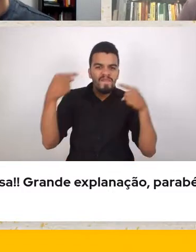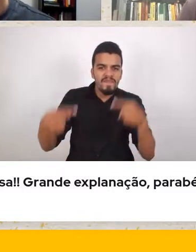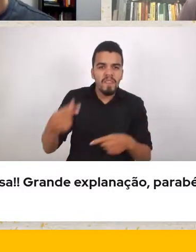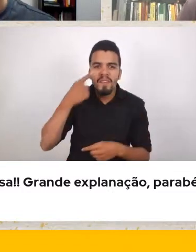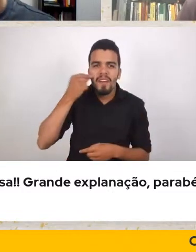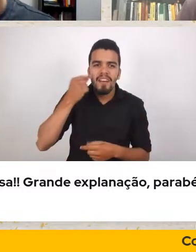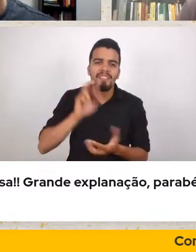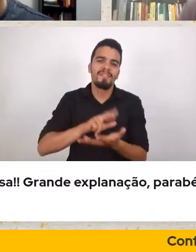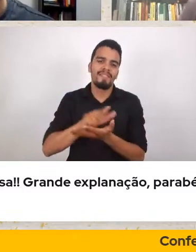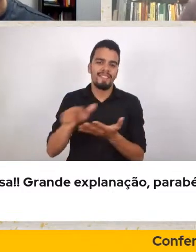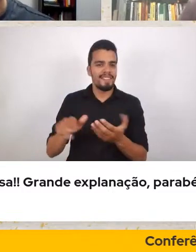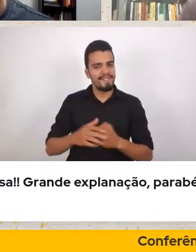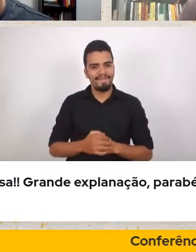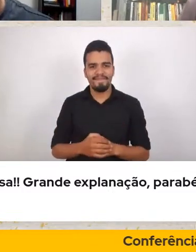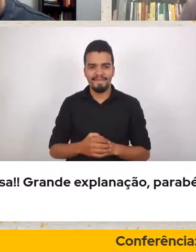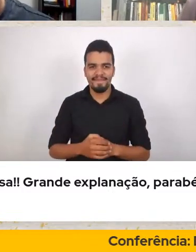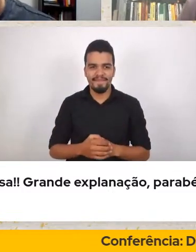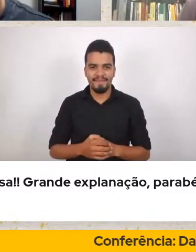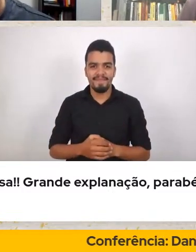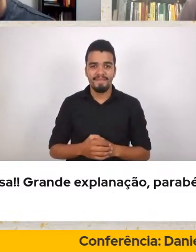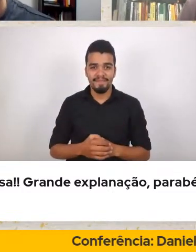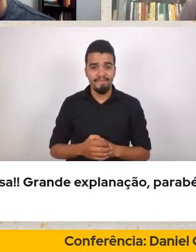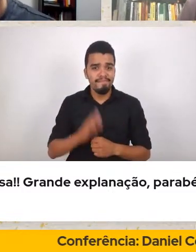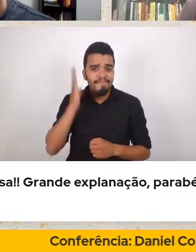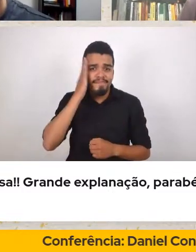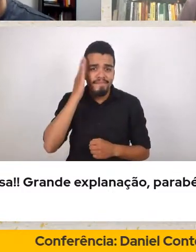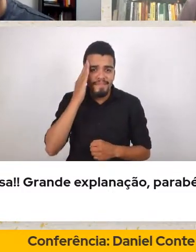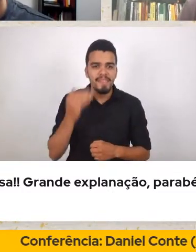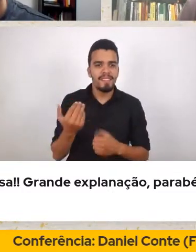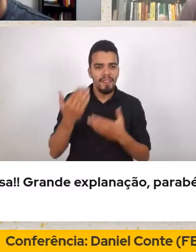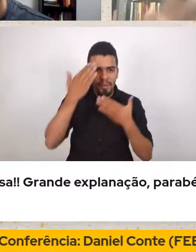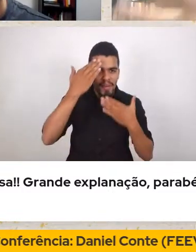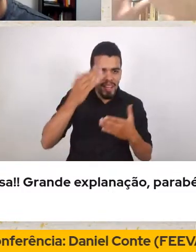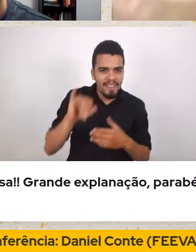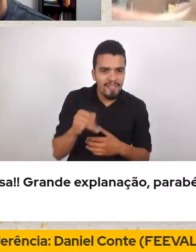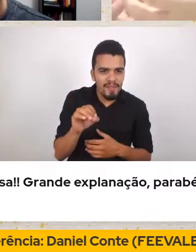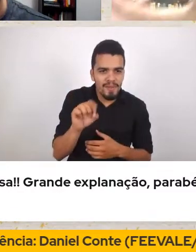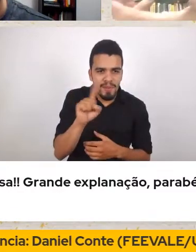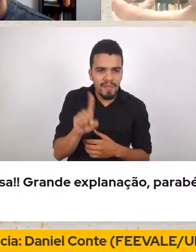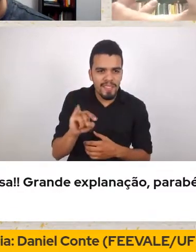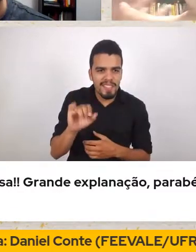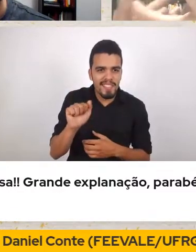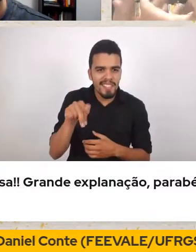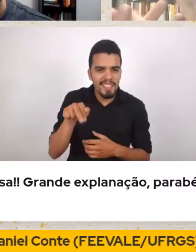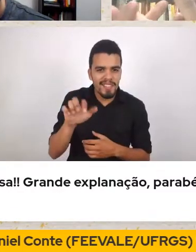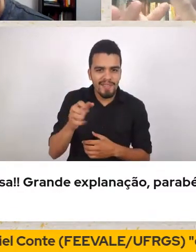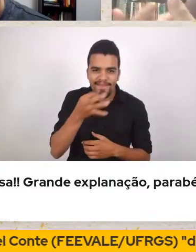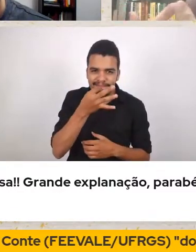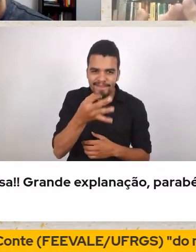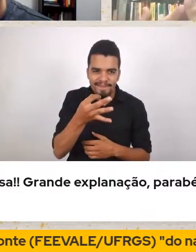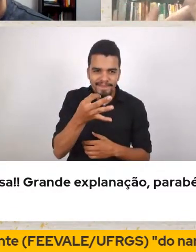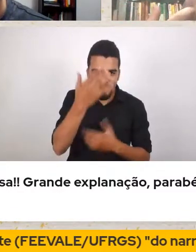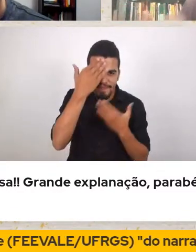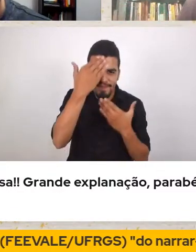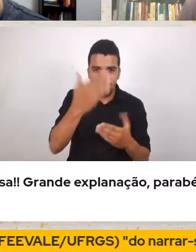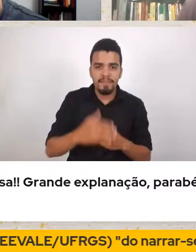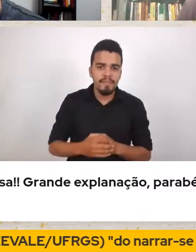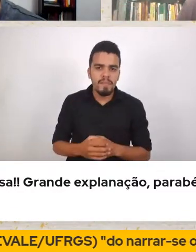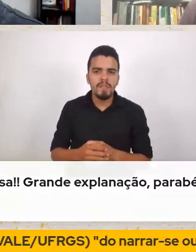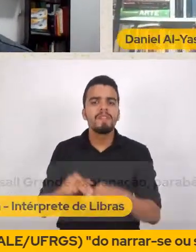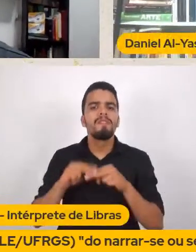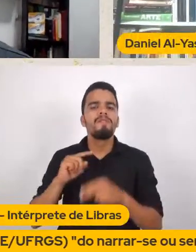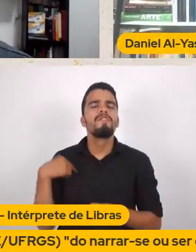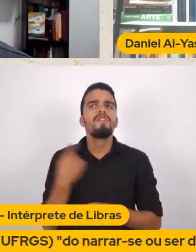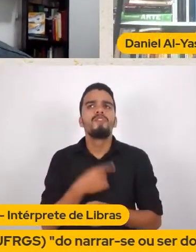Obrigado, Josiane Obrigado pelas tuas palavras É isso Então quer dizer Quando é que a gente Vai mensurar isso? Só tem um